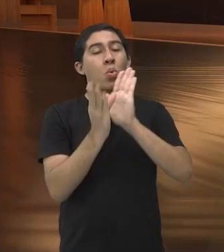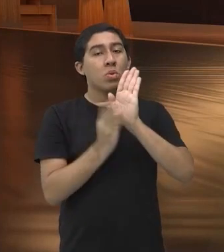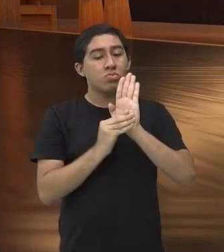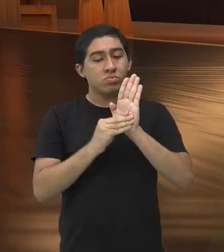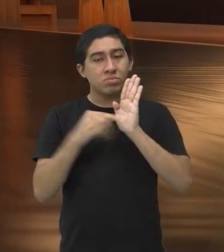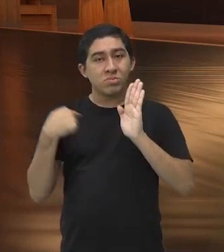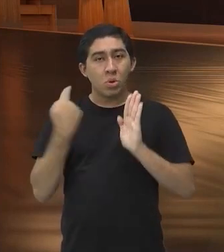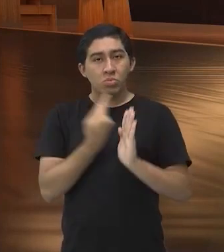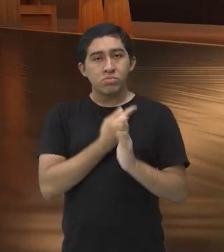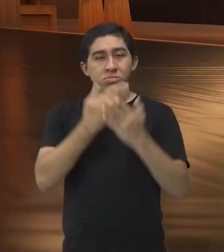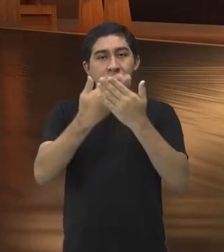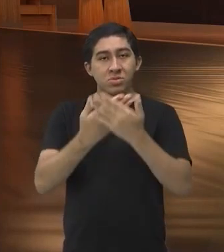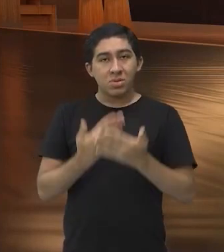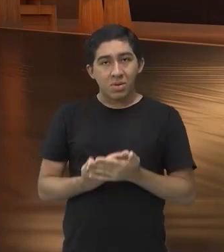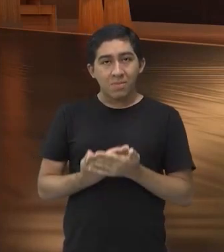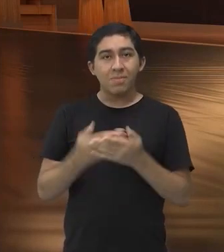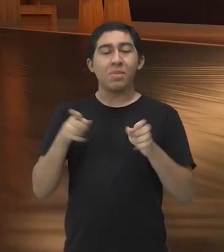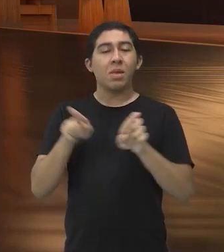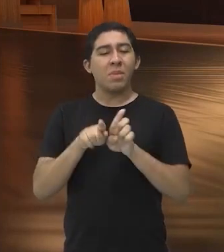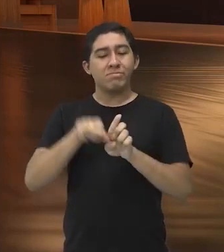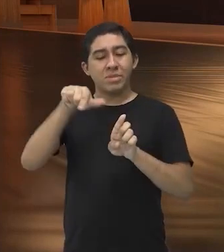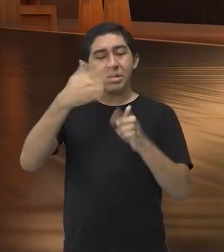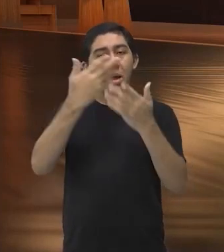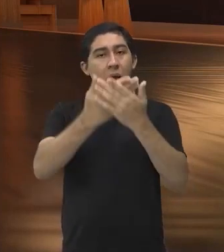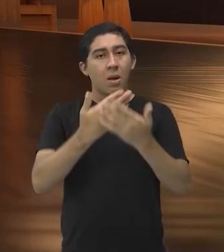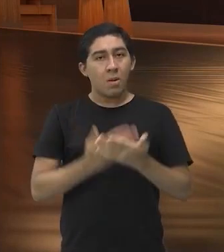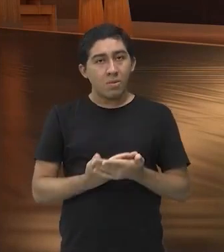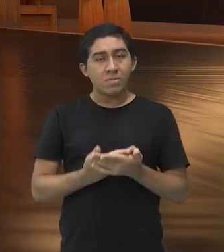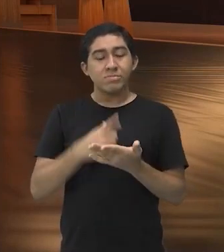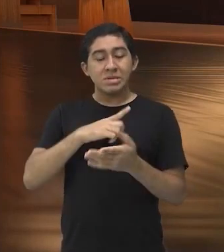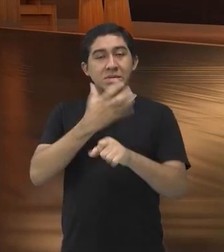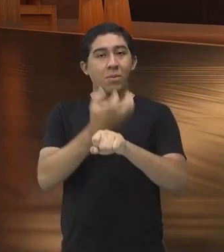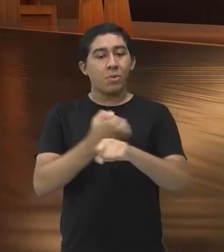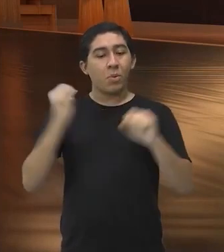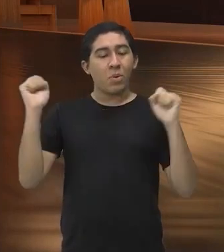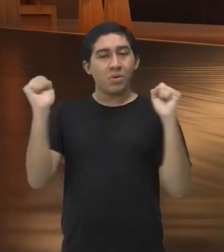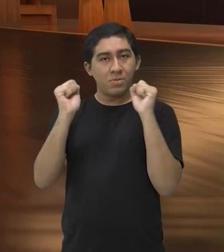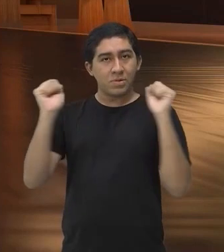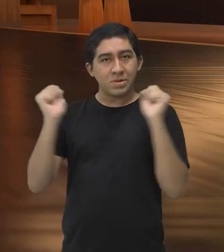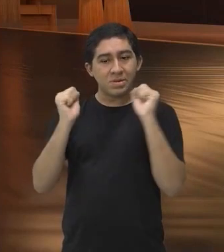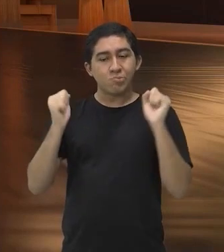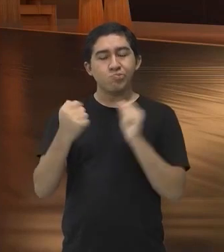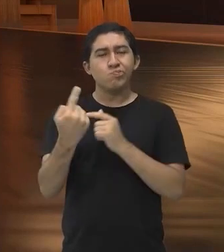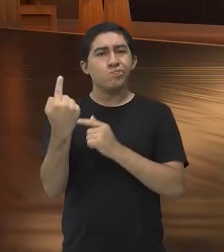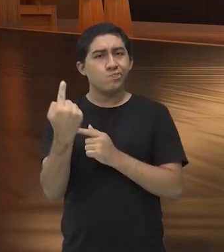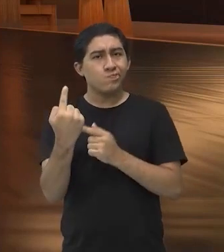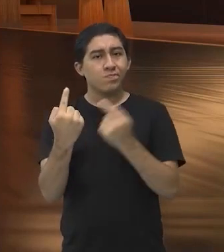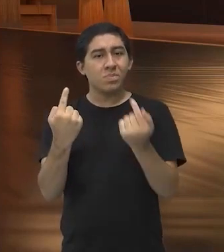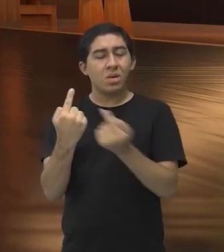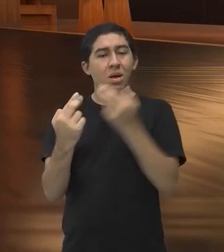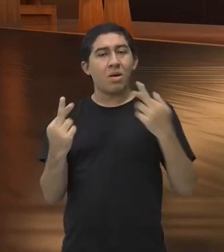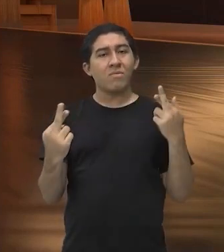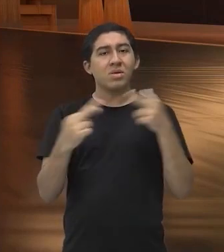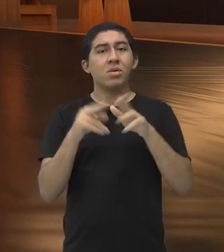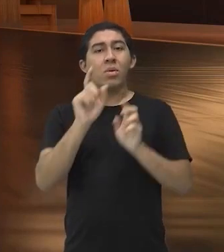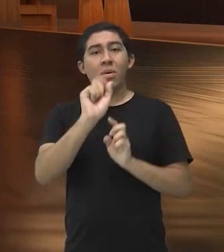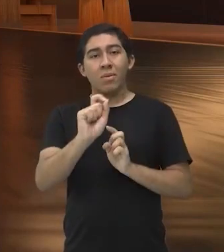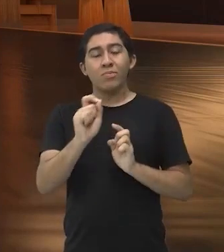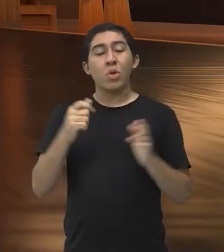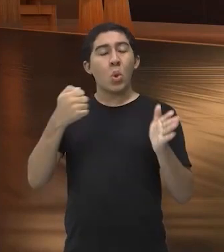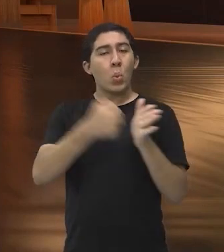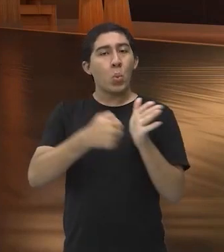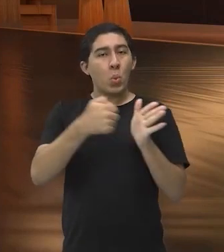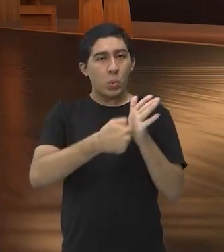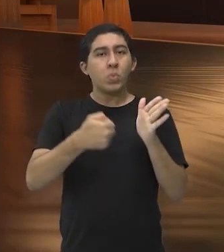nós estudamos nessas aulas de educação física, um deles foi aí o referente às lutas, nós falamos um